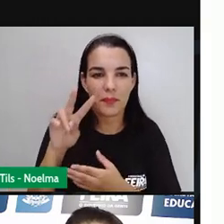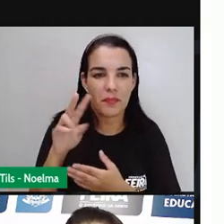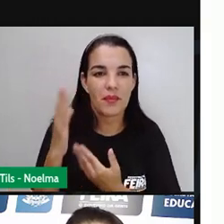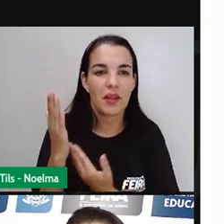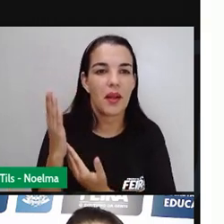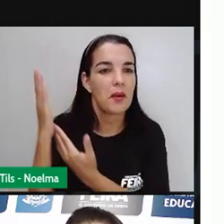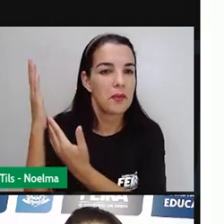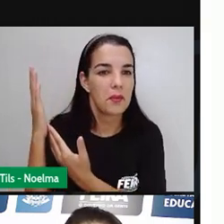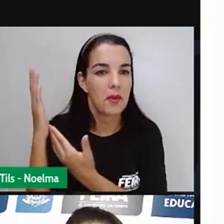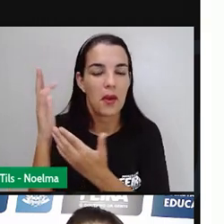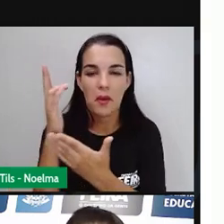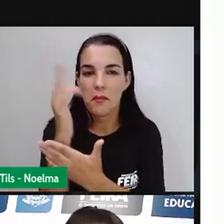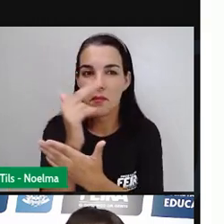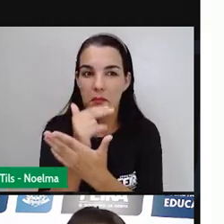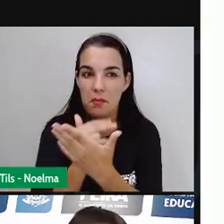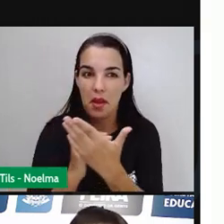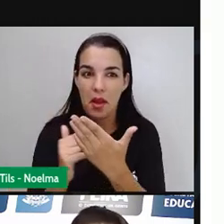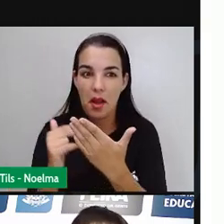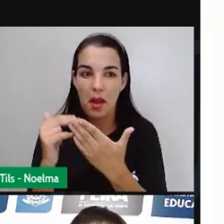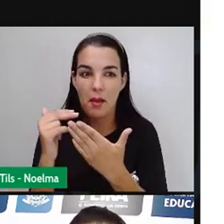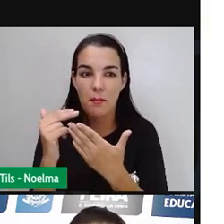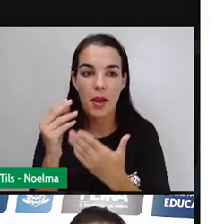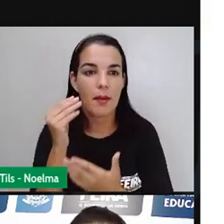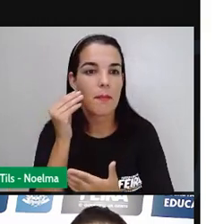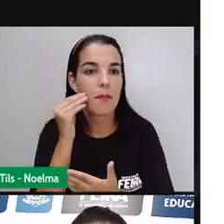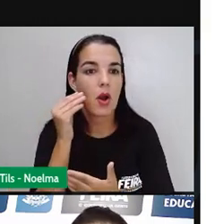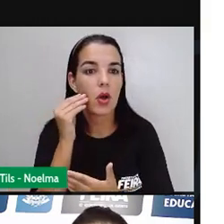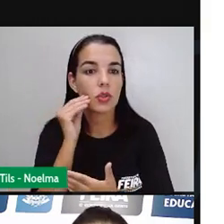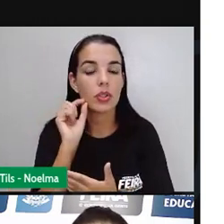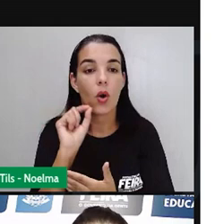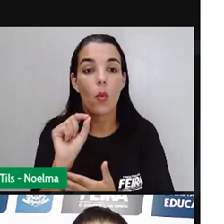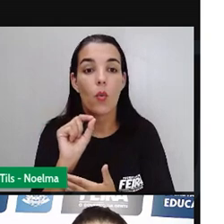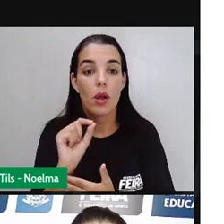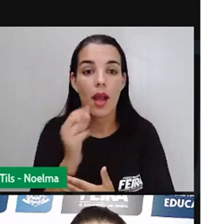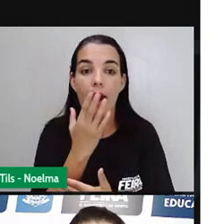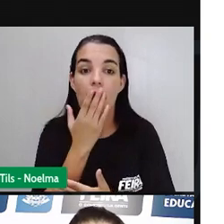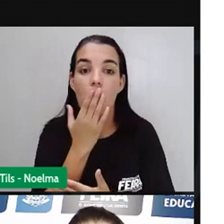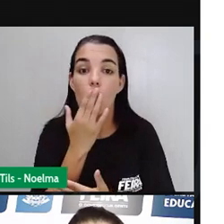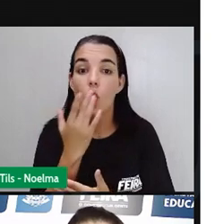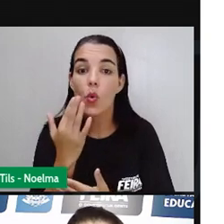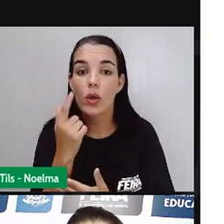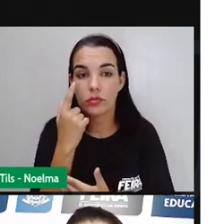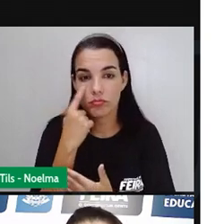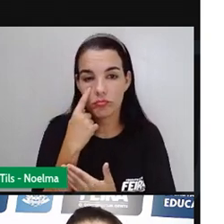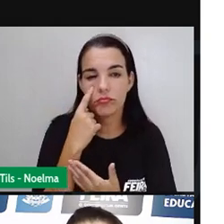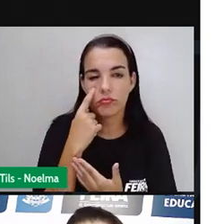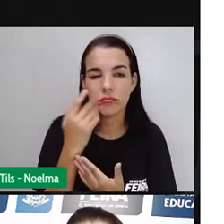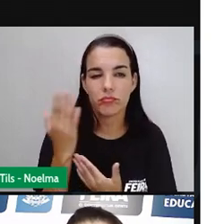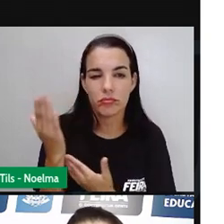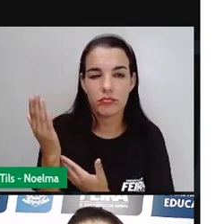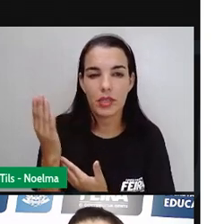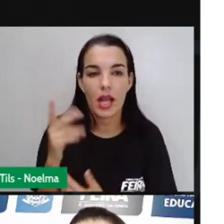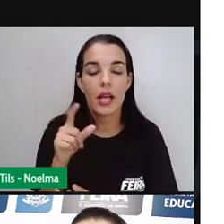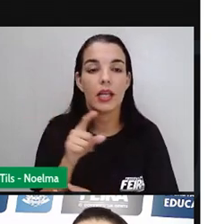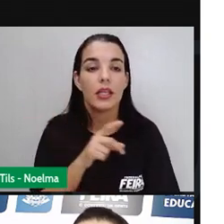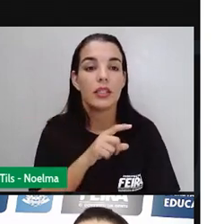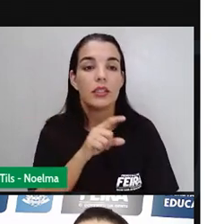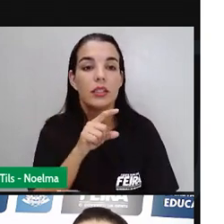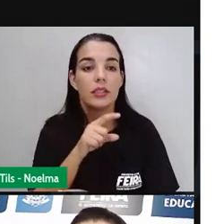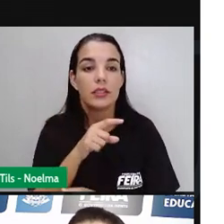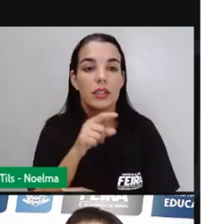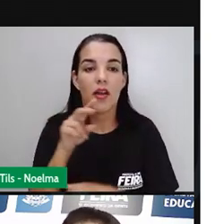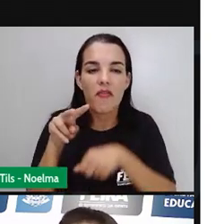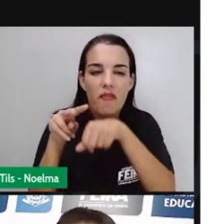onde está claramente aí, a gente pode ver a partir das cores aí, aonde esses imigrantes aí, eles se